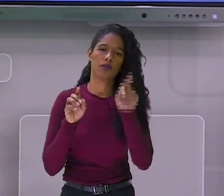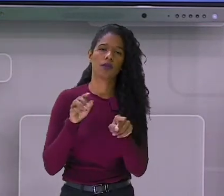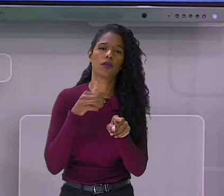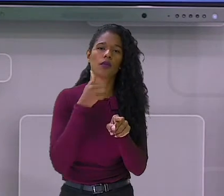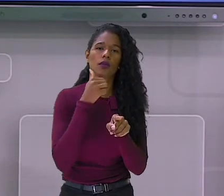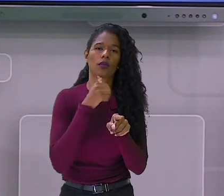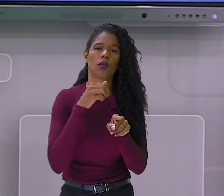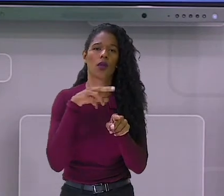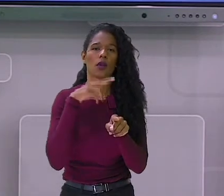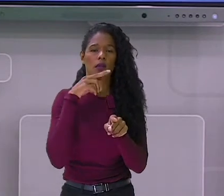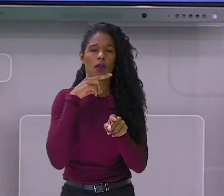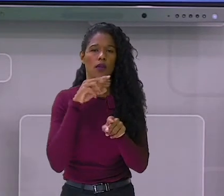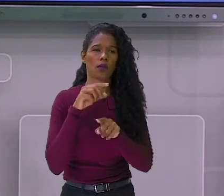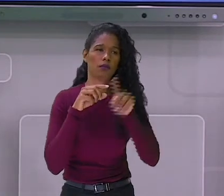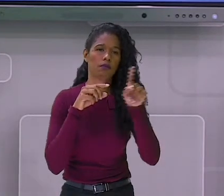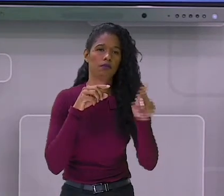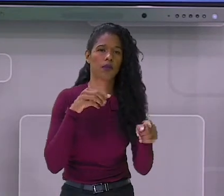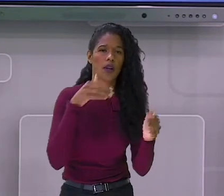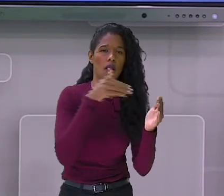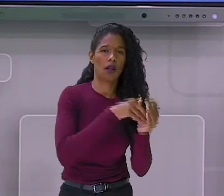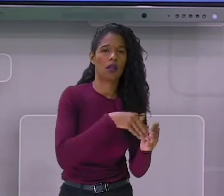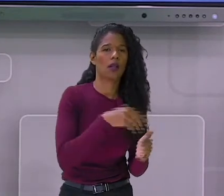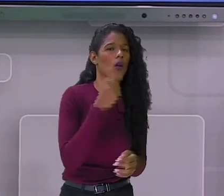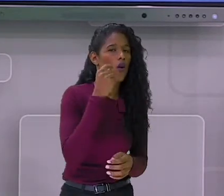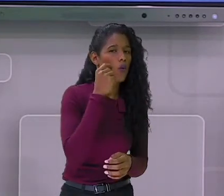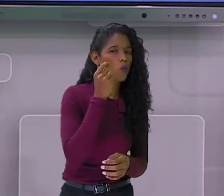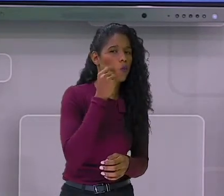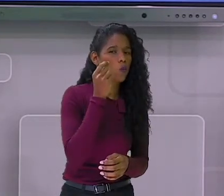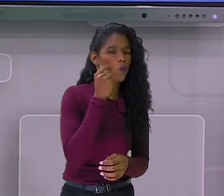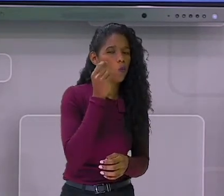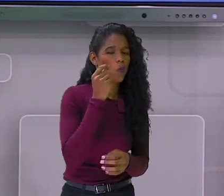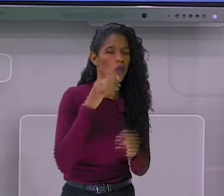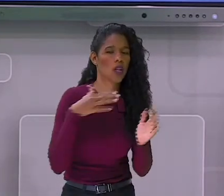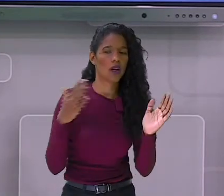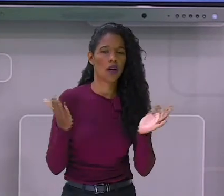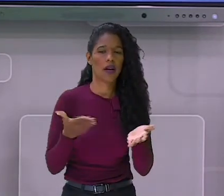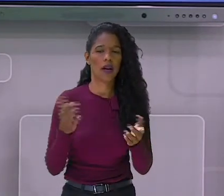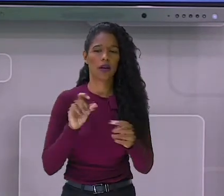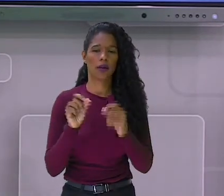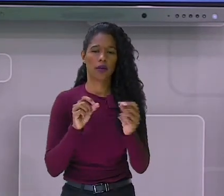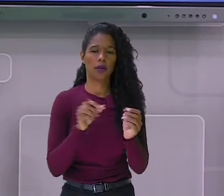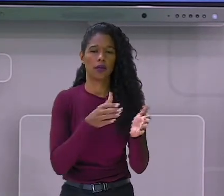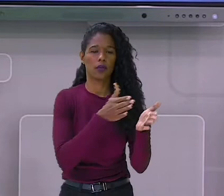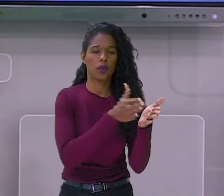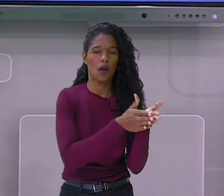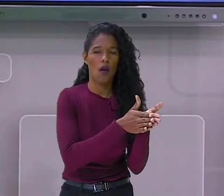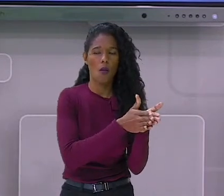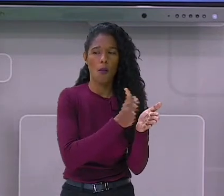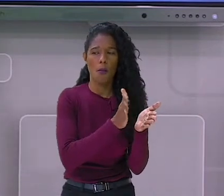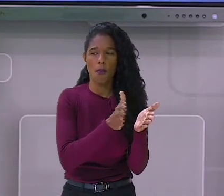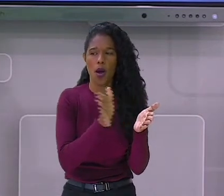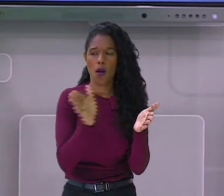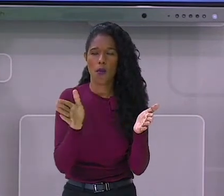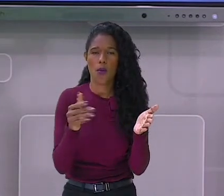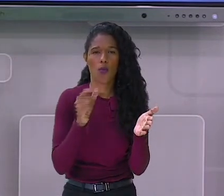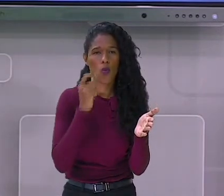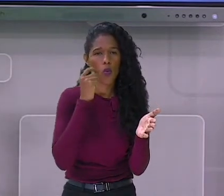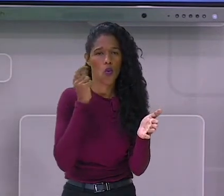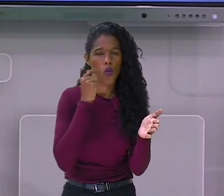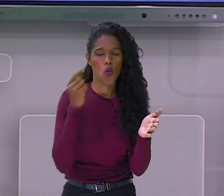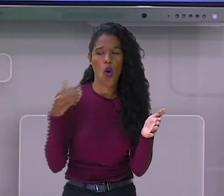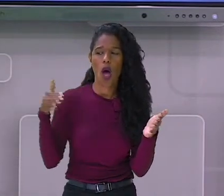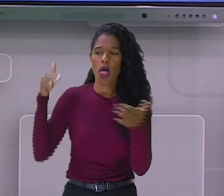Está vendo? E aqui. No crescente, ficou como? O rato. E foi indo até chegar no